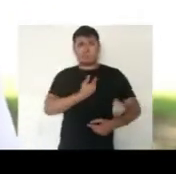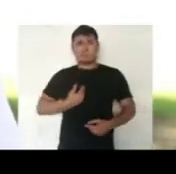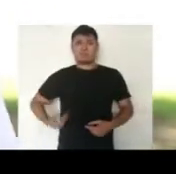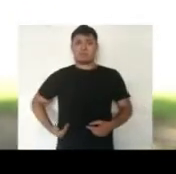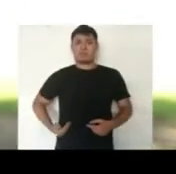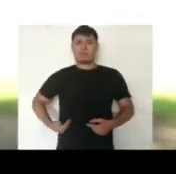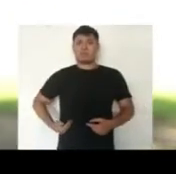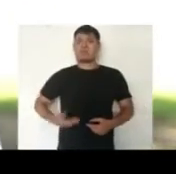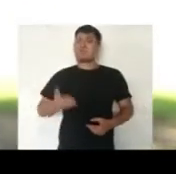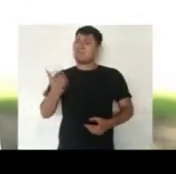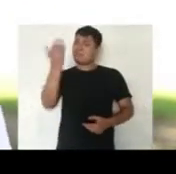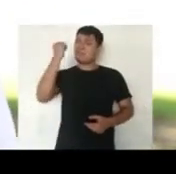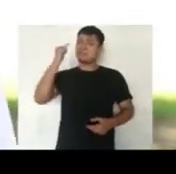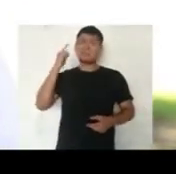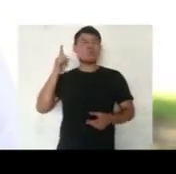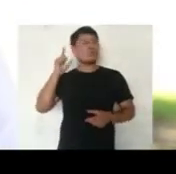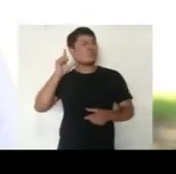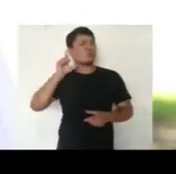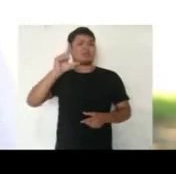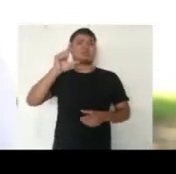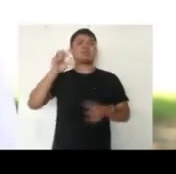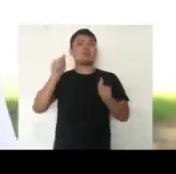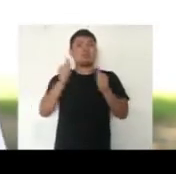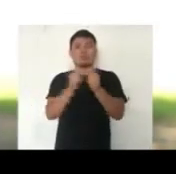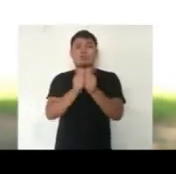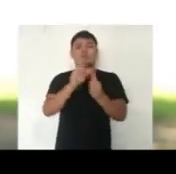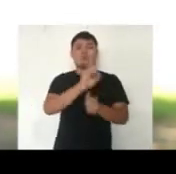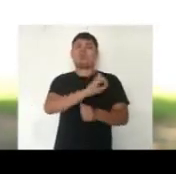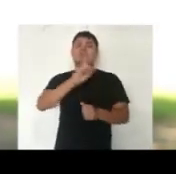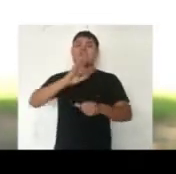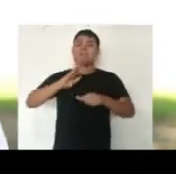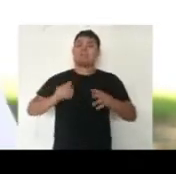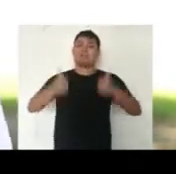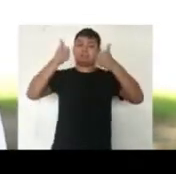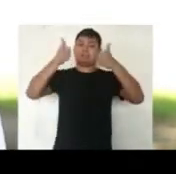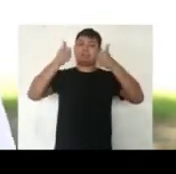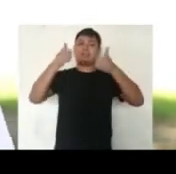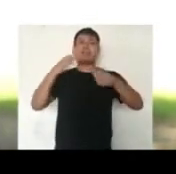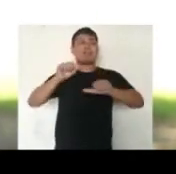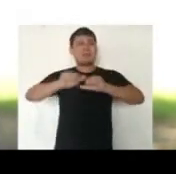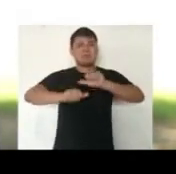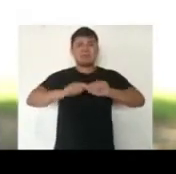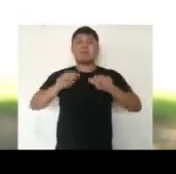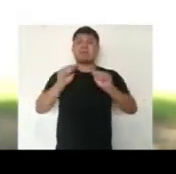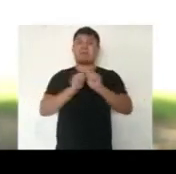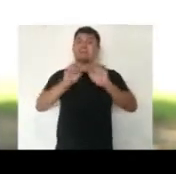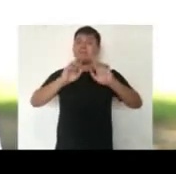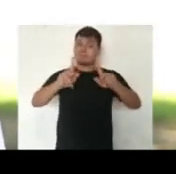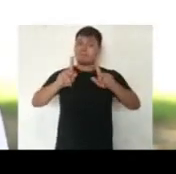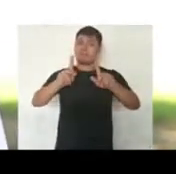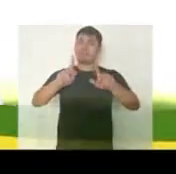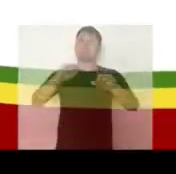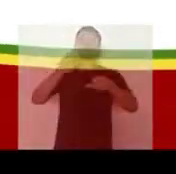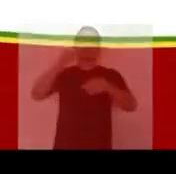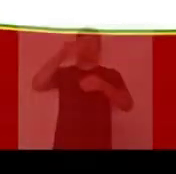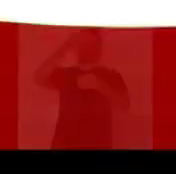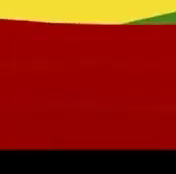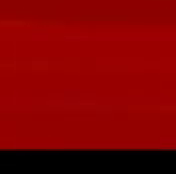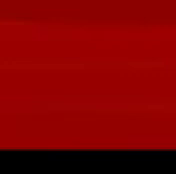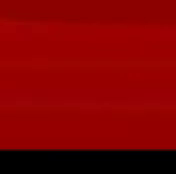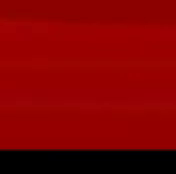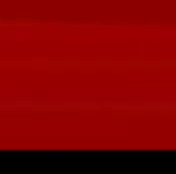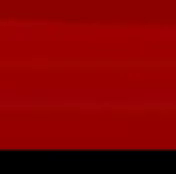dias. Para mudar e fazer diferente, vote em quem defende você. Vote professor Marcos. Vote 13.